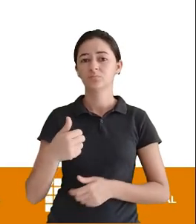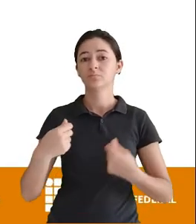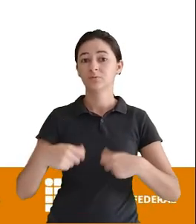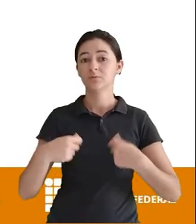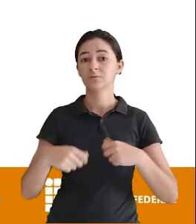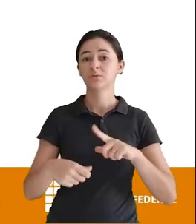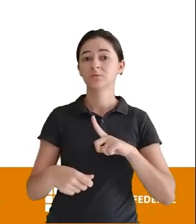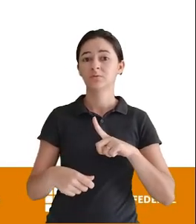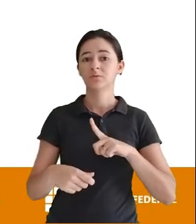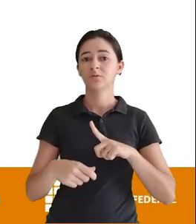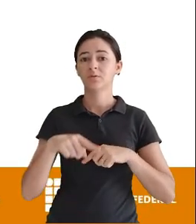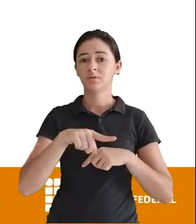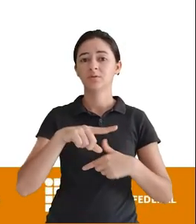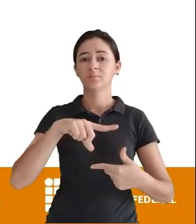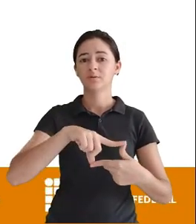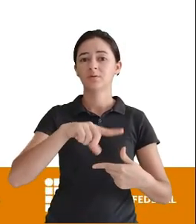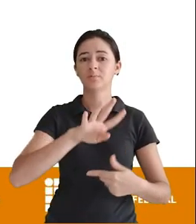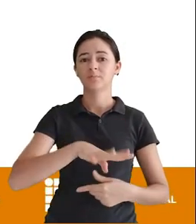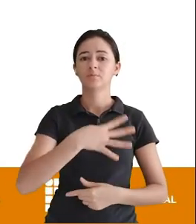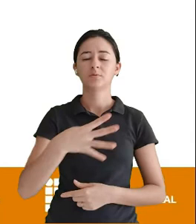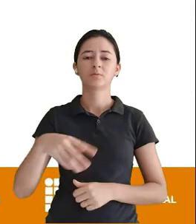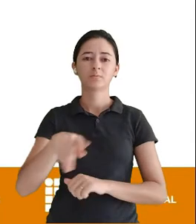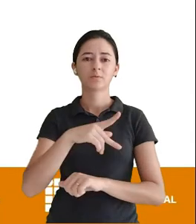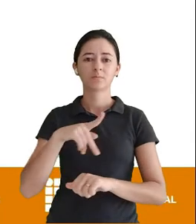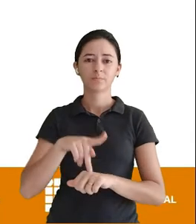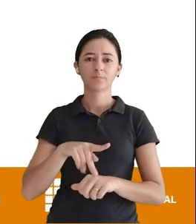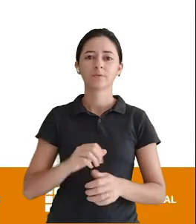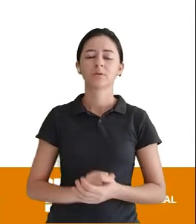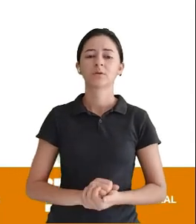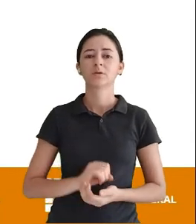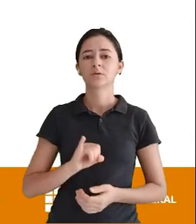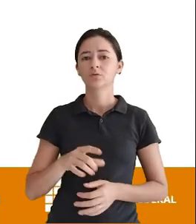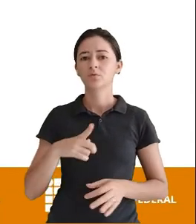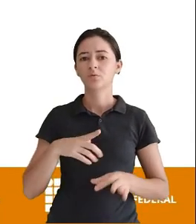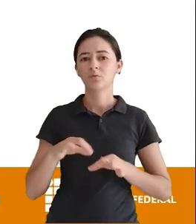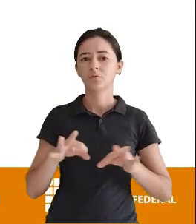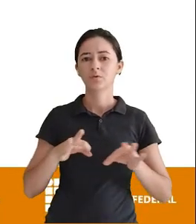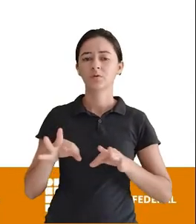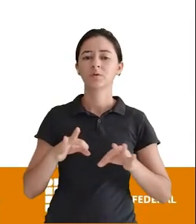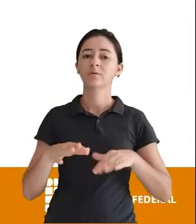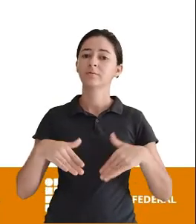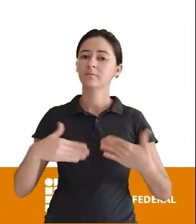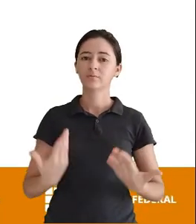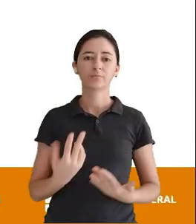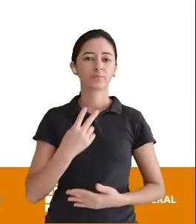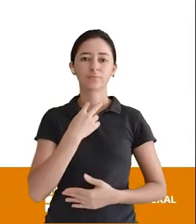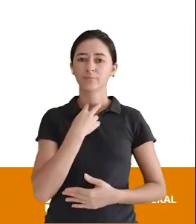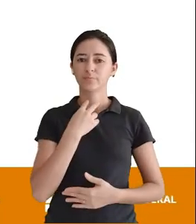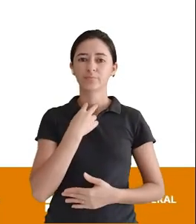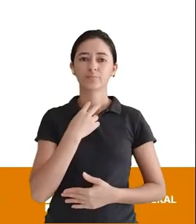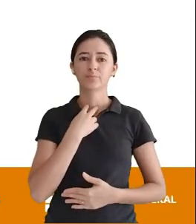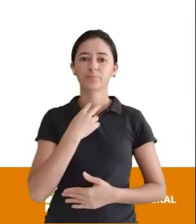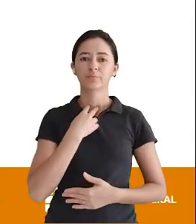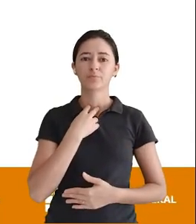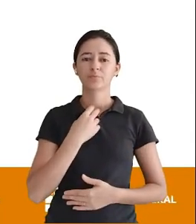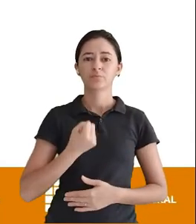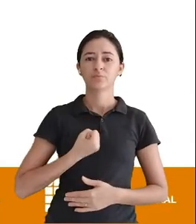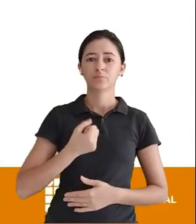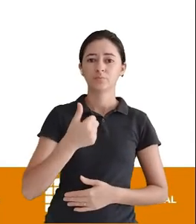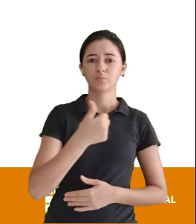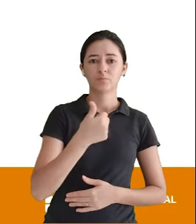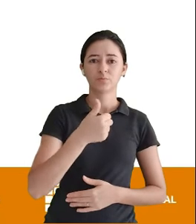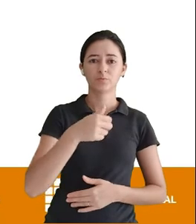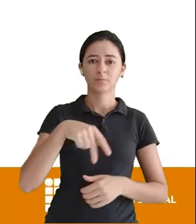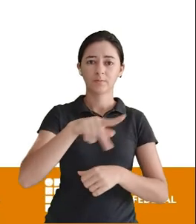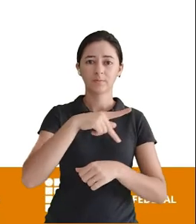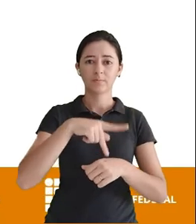Na tabela país Certo? Se eu faço isso Dessa forma Eu não posso vir aqui E apagar esse registro Número 1 Da tabela